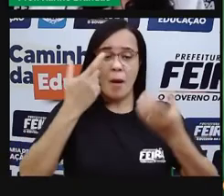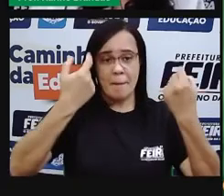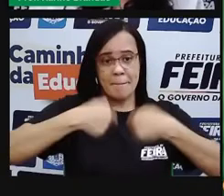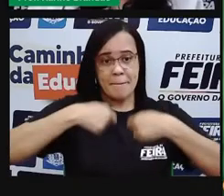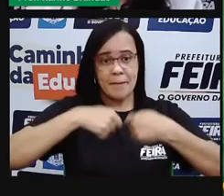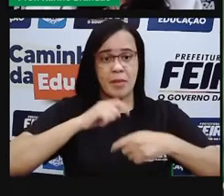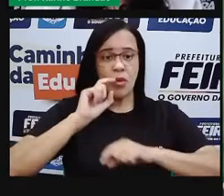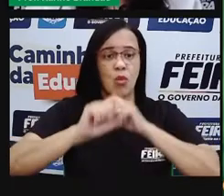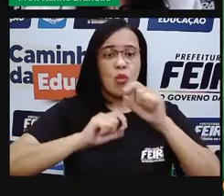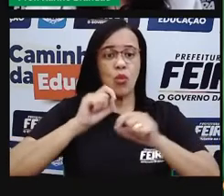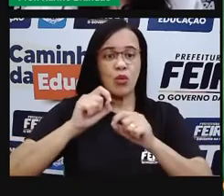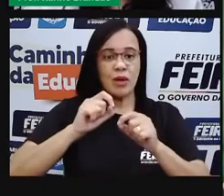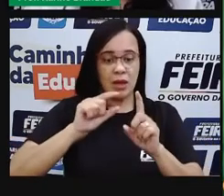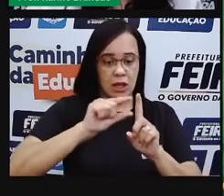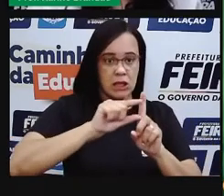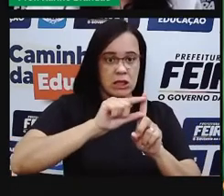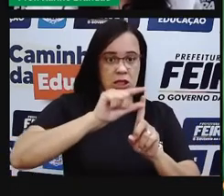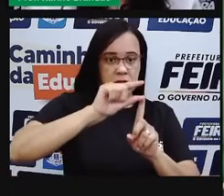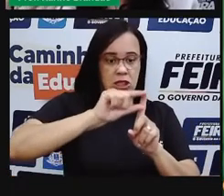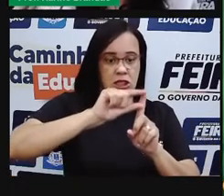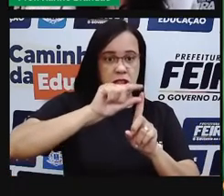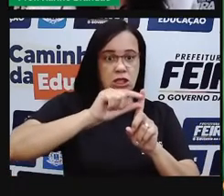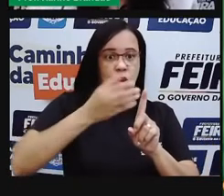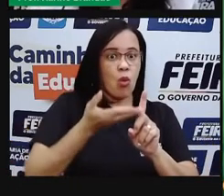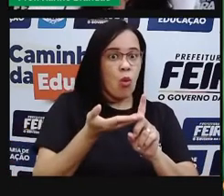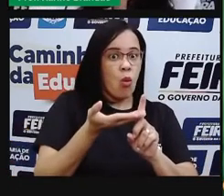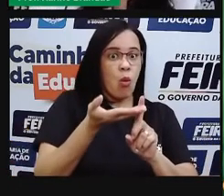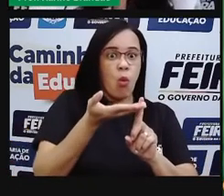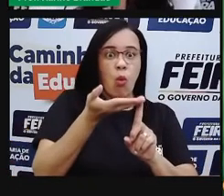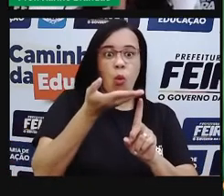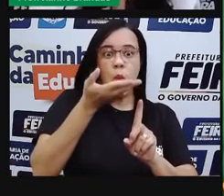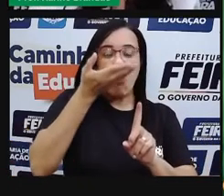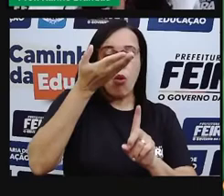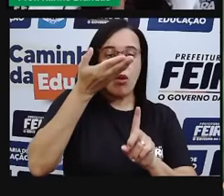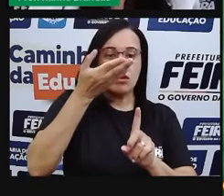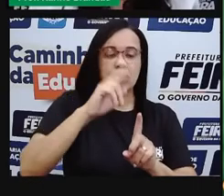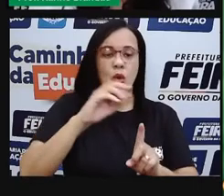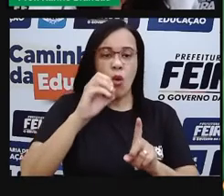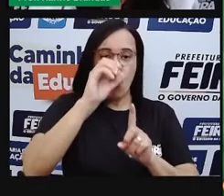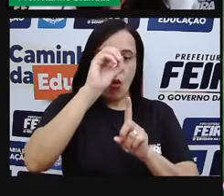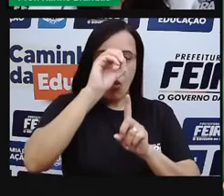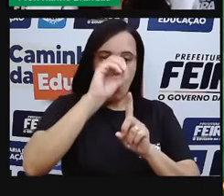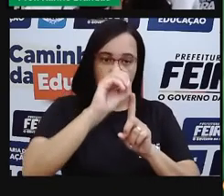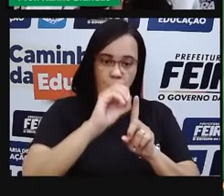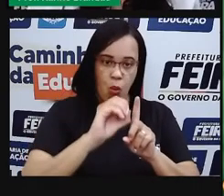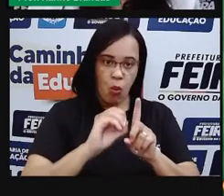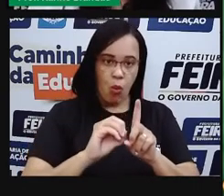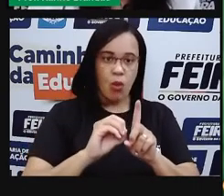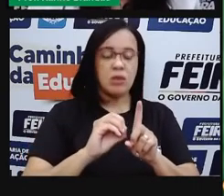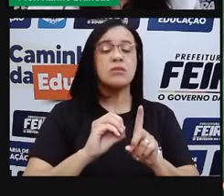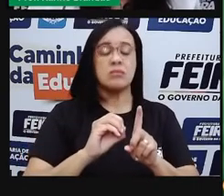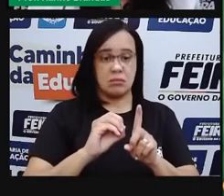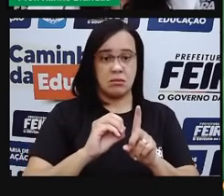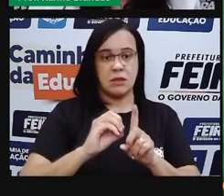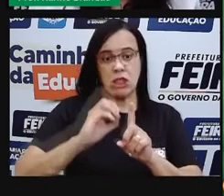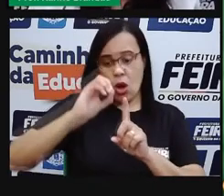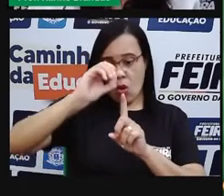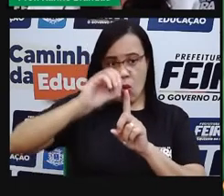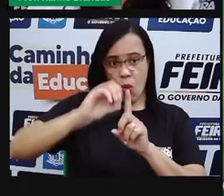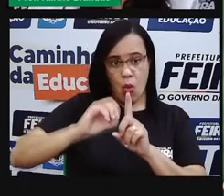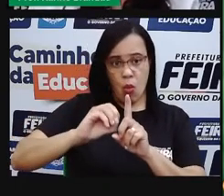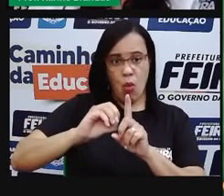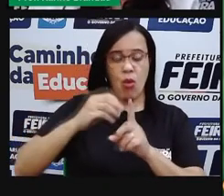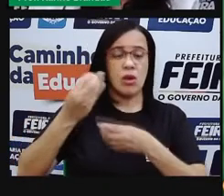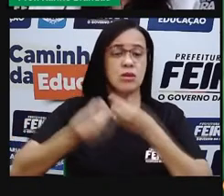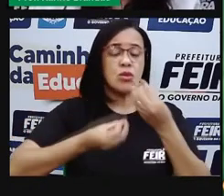alcançar uma temperatura superior a 0 graus Celsius. Por que, Provo? Porque 0 graus Celsius